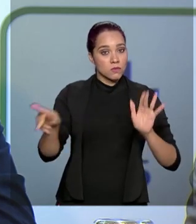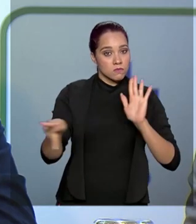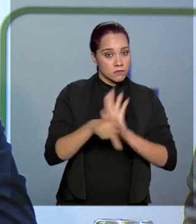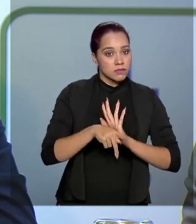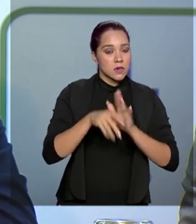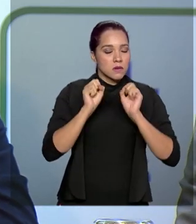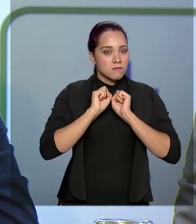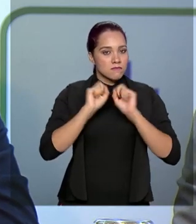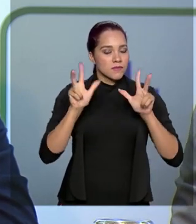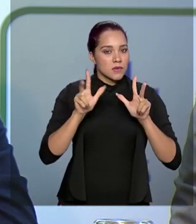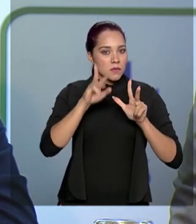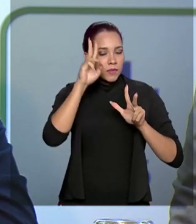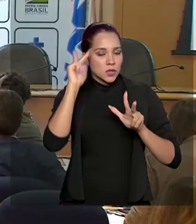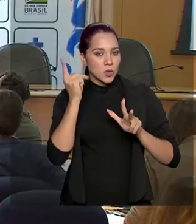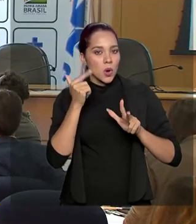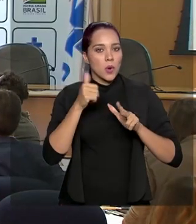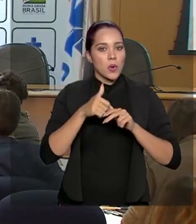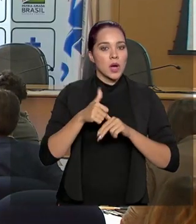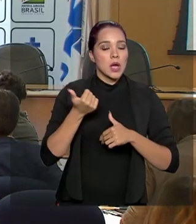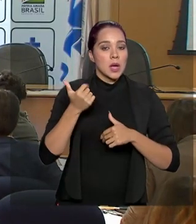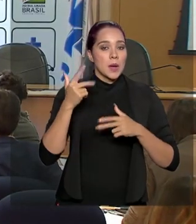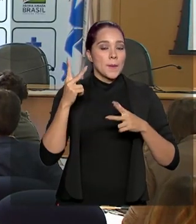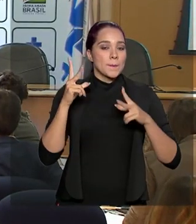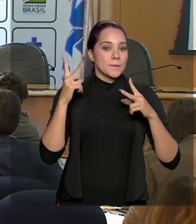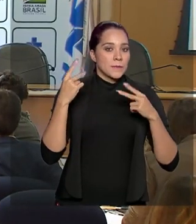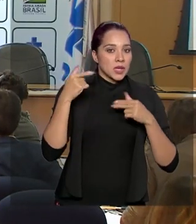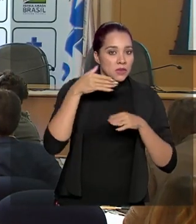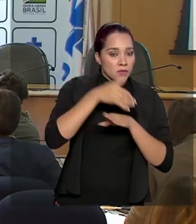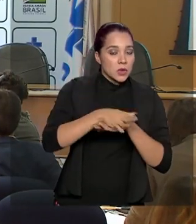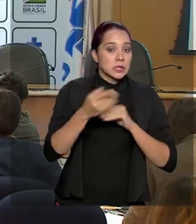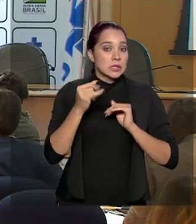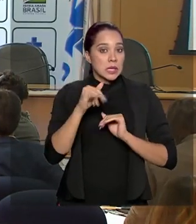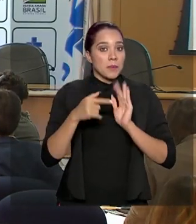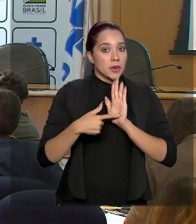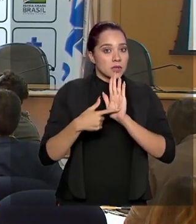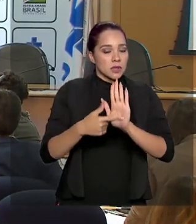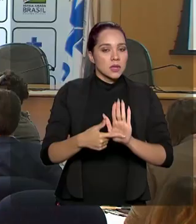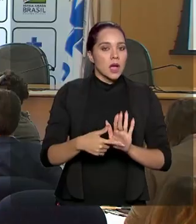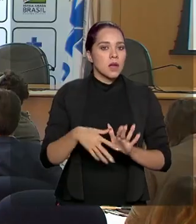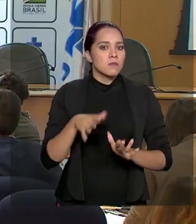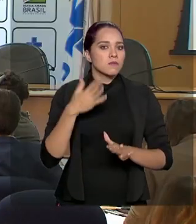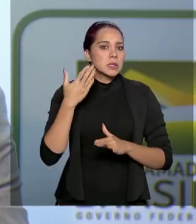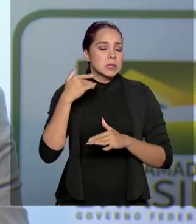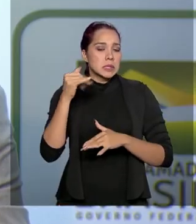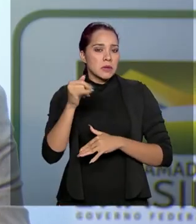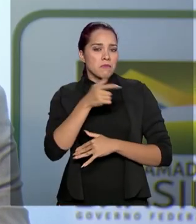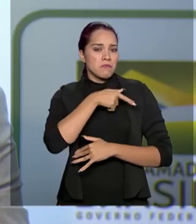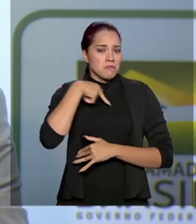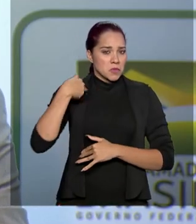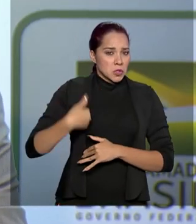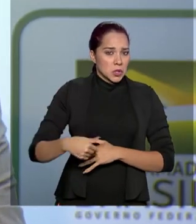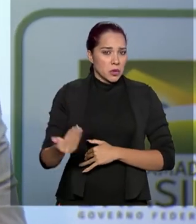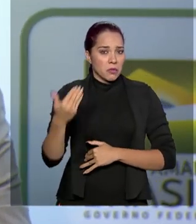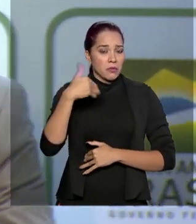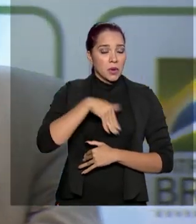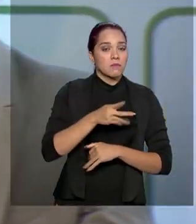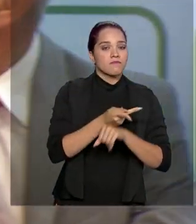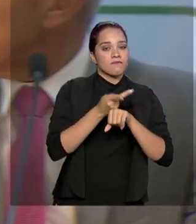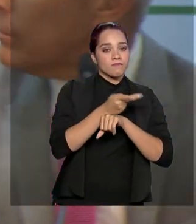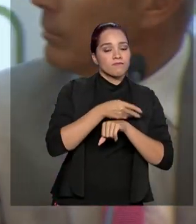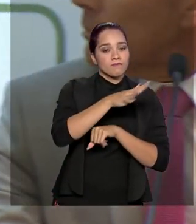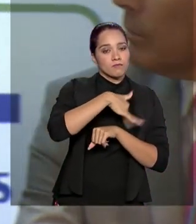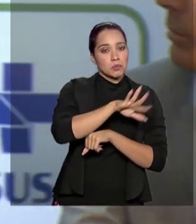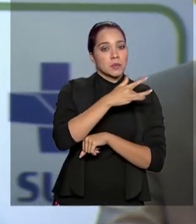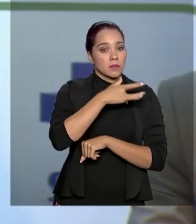alertas a tripulantes e passageiros para, se apresentarem sintomas ou tiverem vindo de Wuhan, procurarem o serviço de